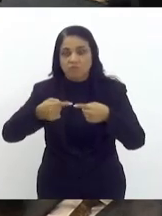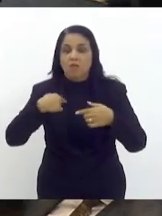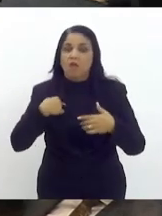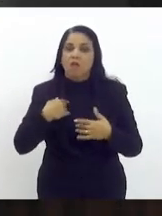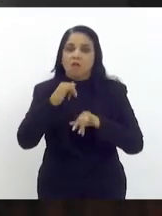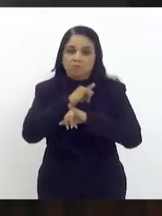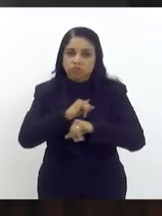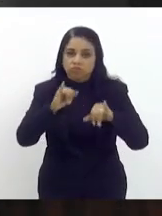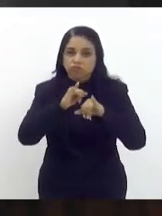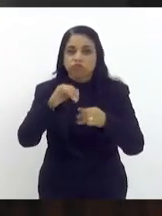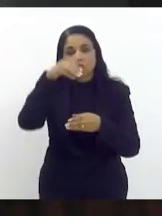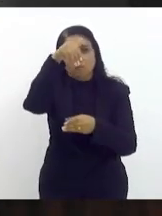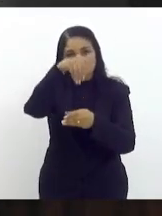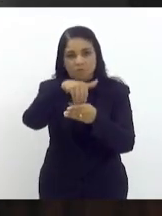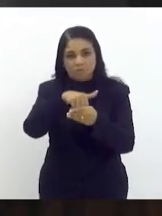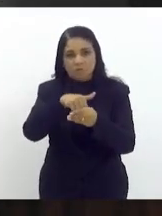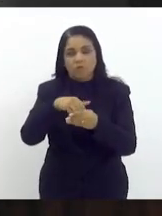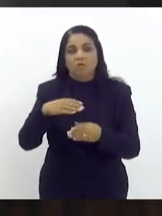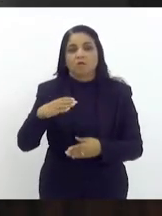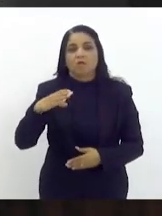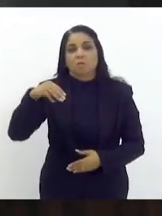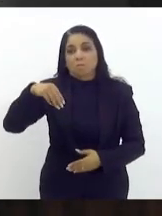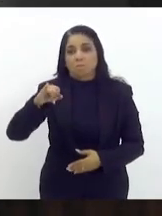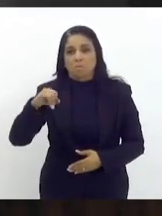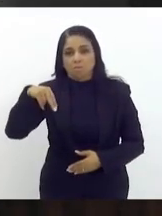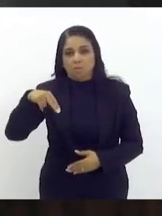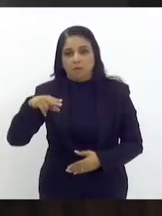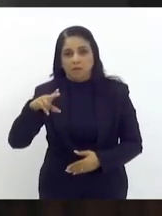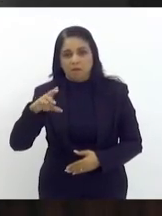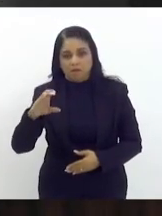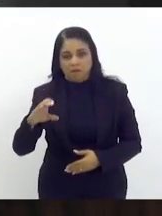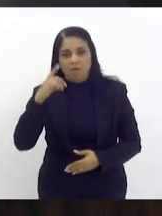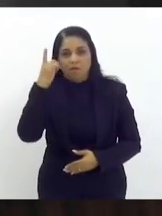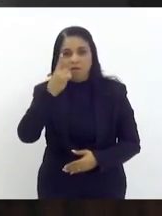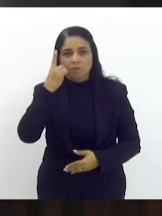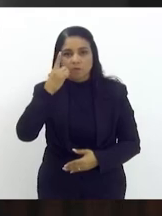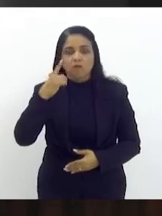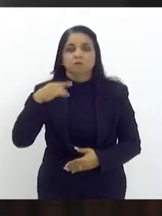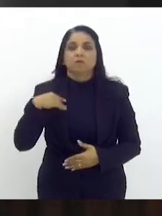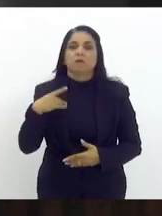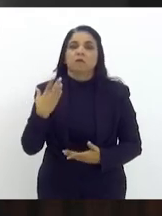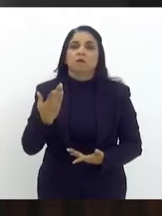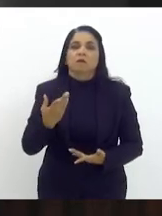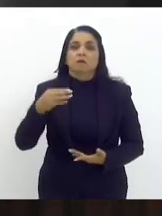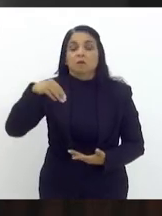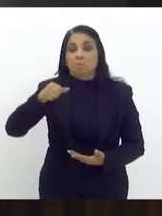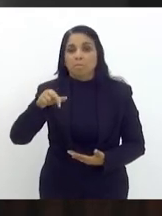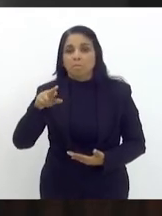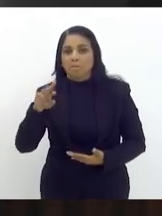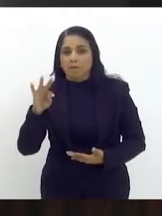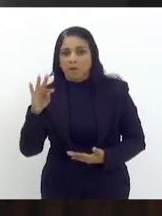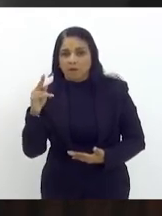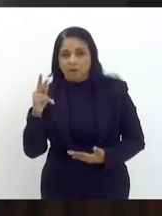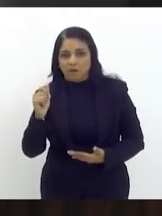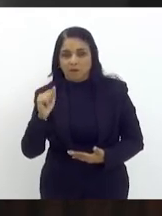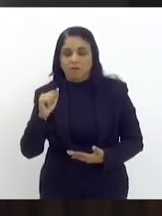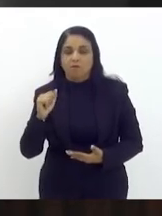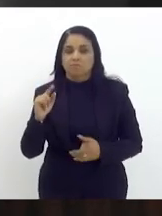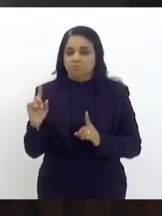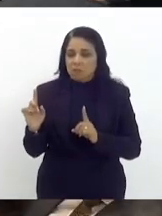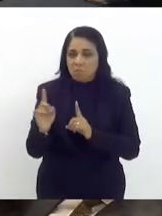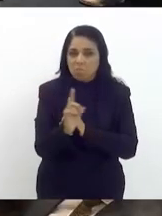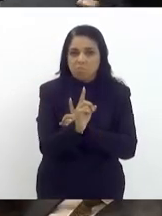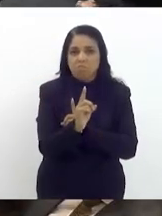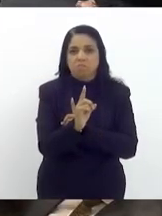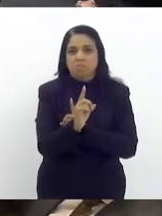declaração de voto deputado Carlos Mink deputada Marta Rocha e deputada Maria deputada Marta estava na frente